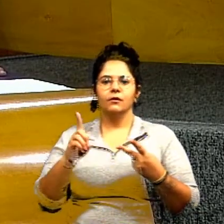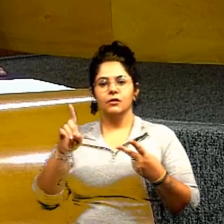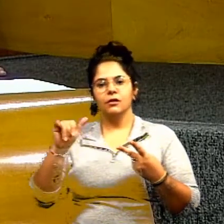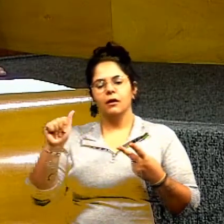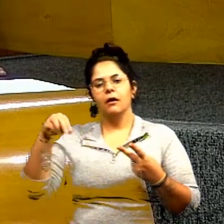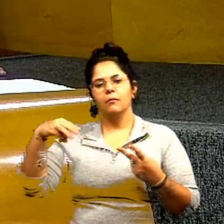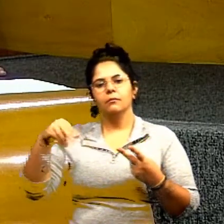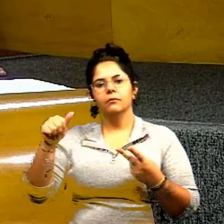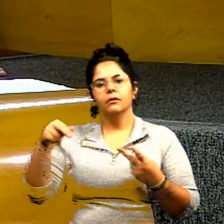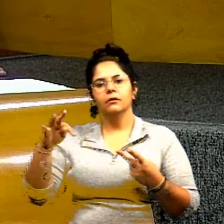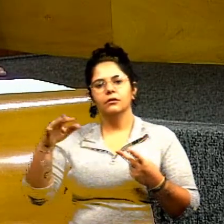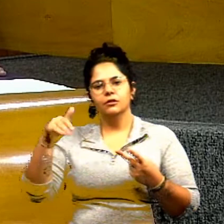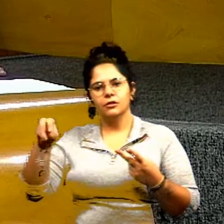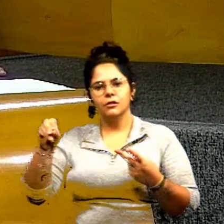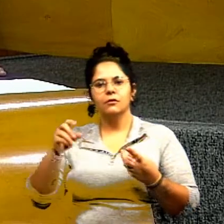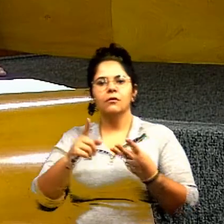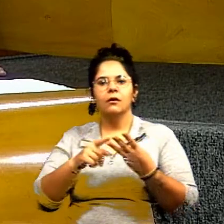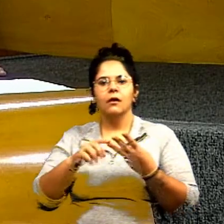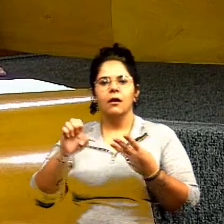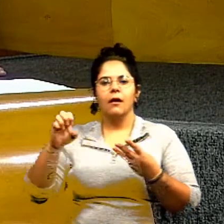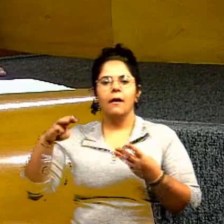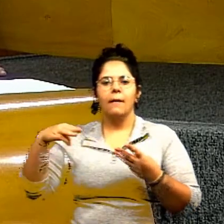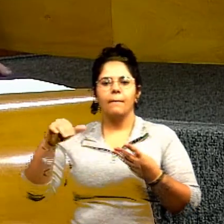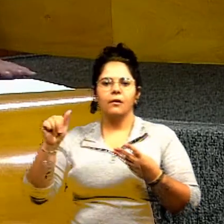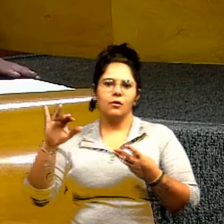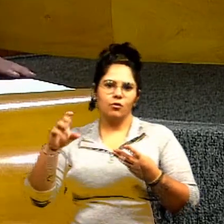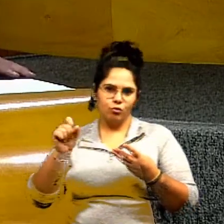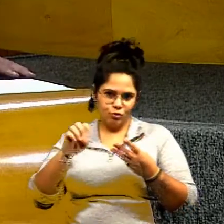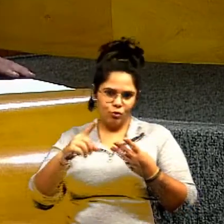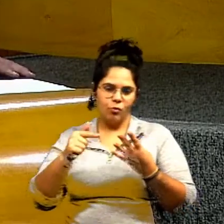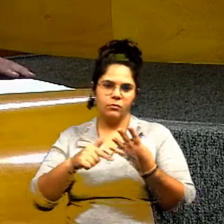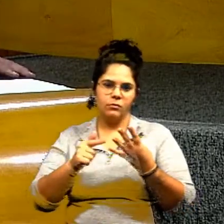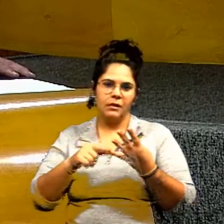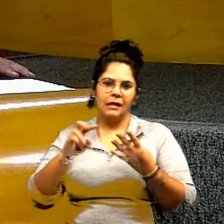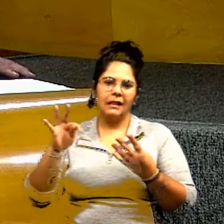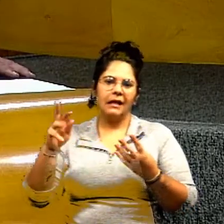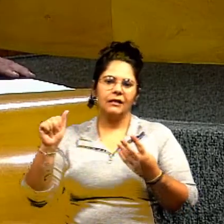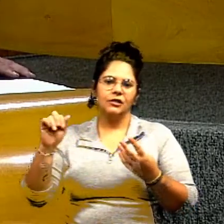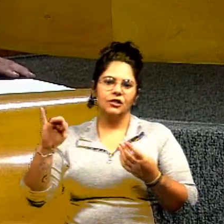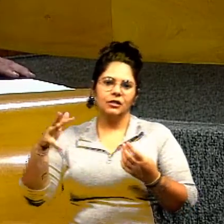Diamantino, é, é meu superiário, Tatiana, Tatiana,